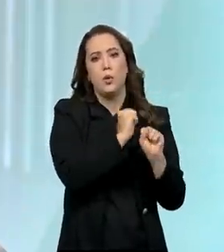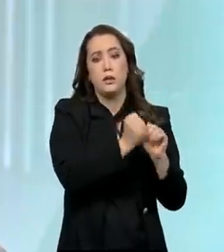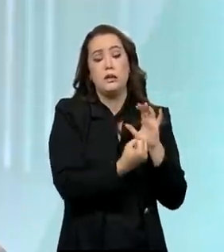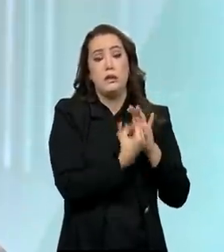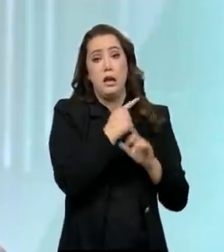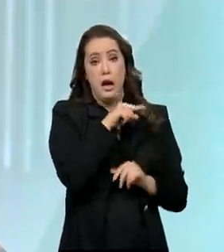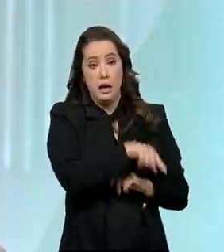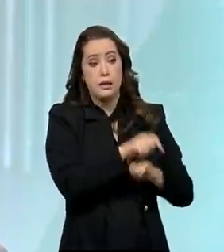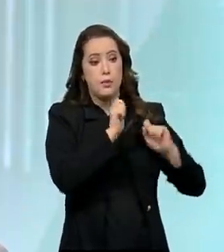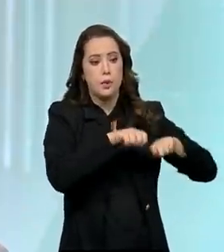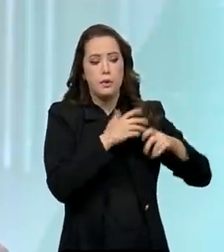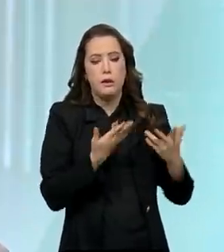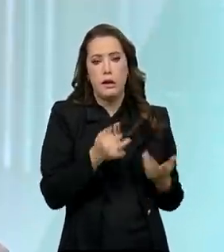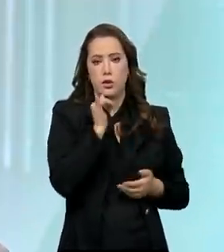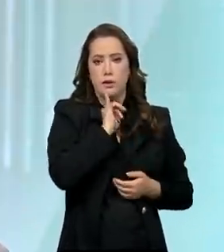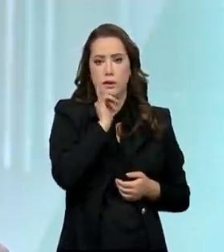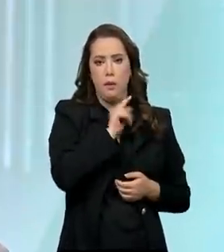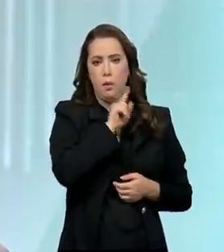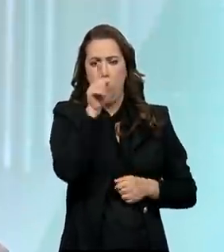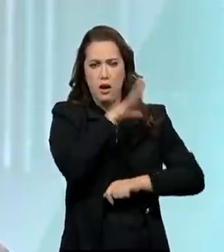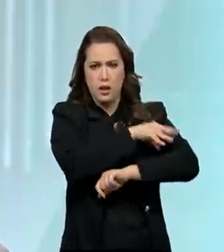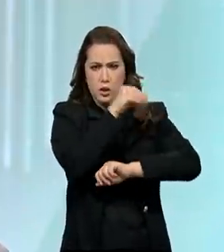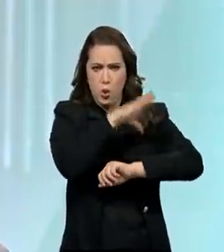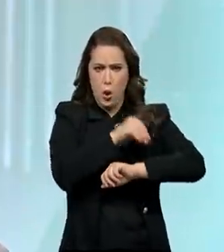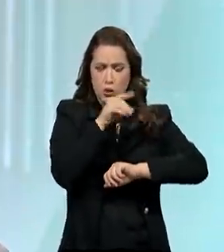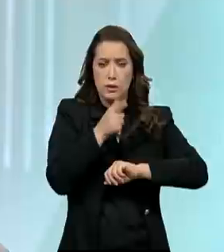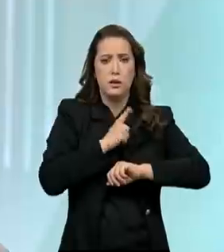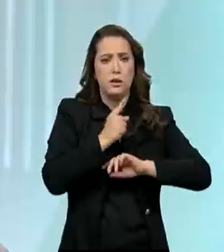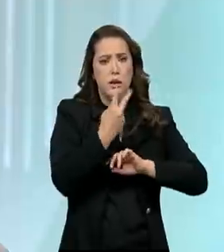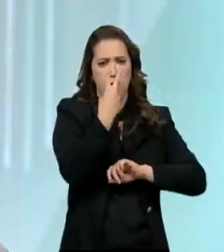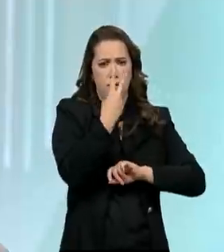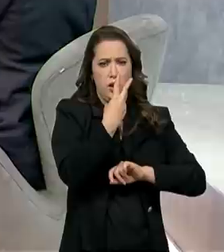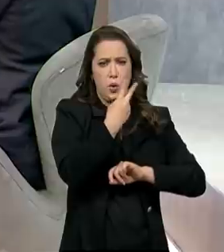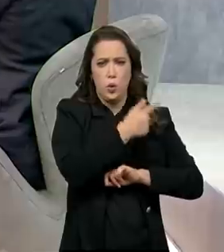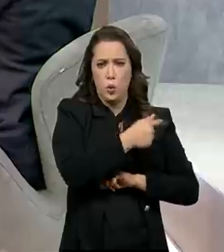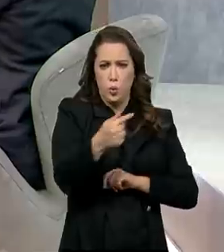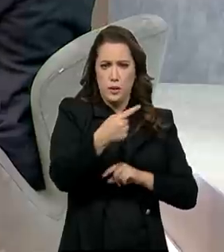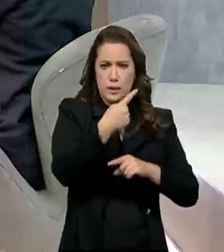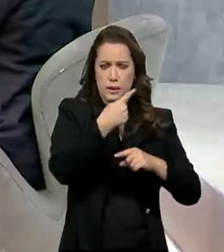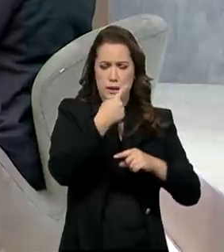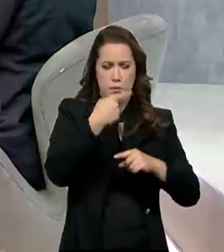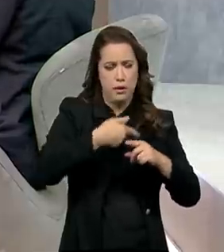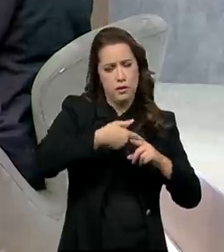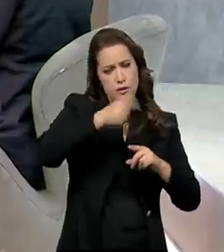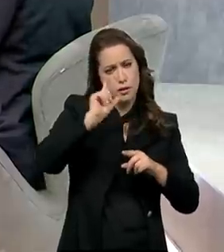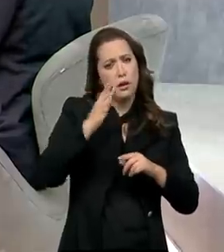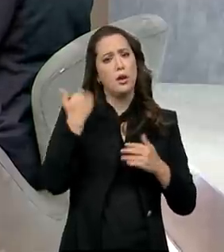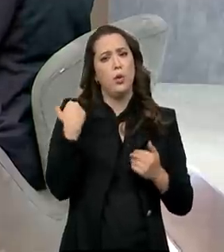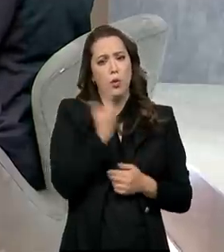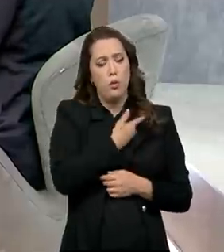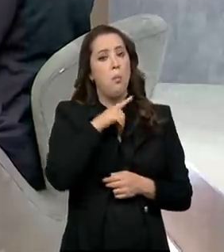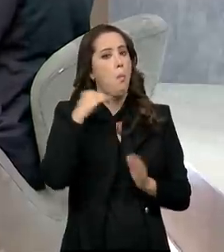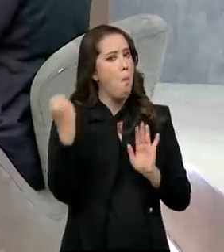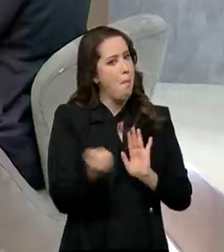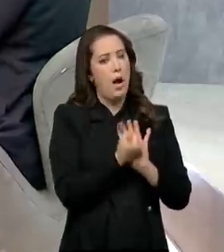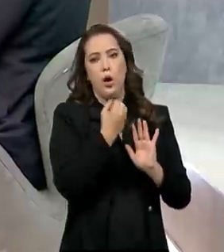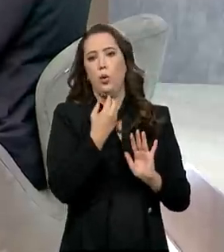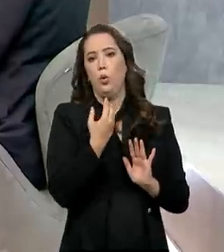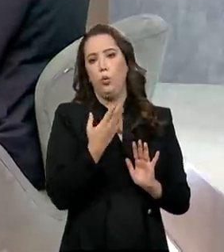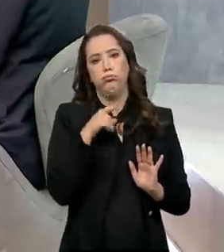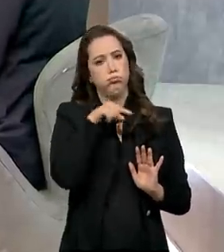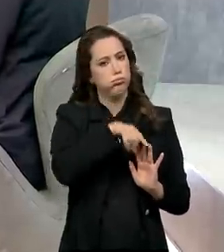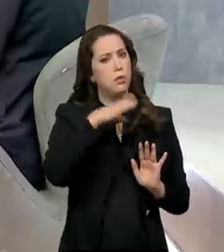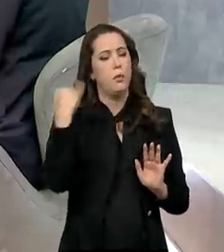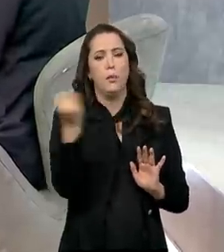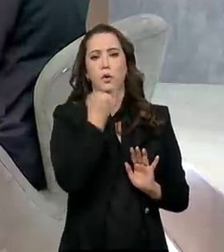mercado. Então, o que aconteceu na Escócia ali há duas semanas atrás foi um momento histórico na agenda do clima nacional. E parabenizo